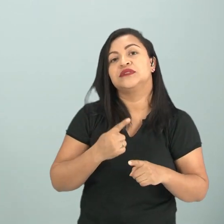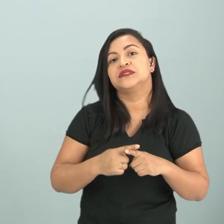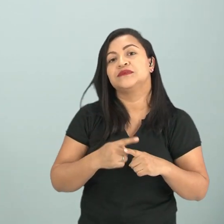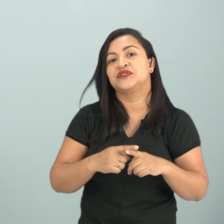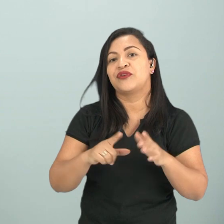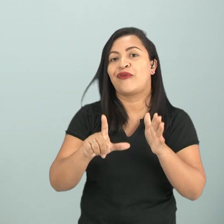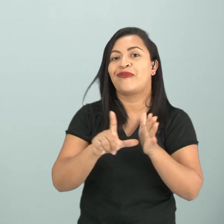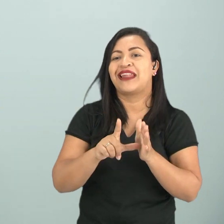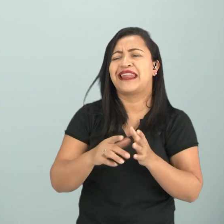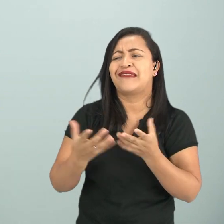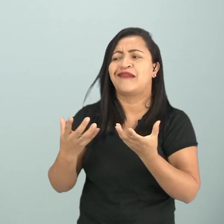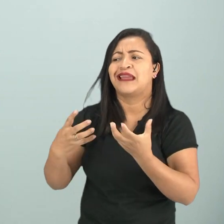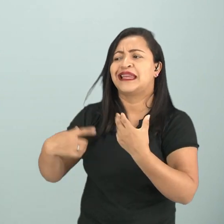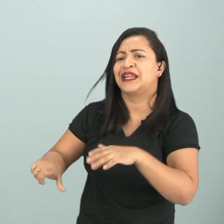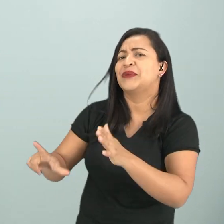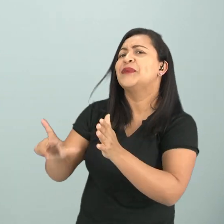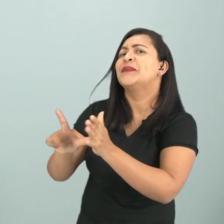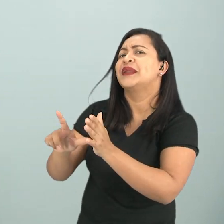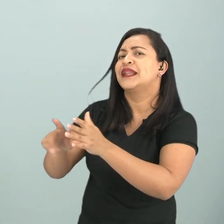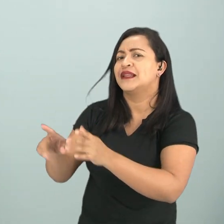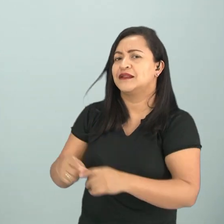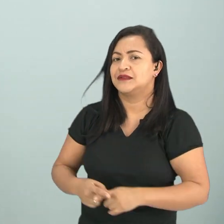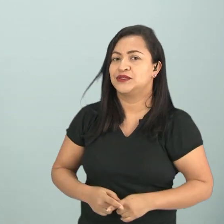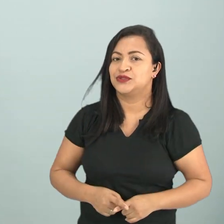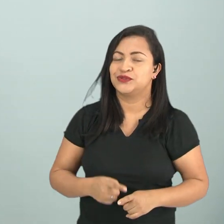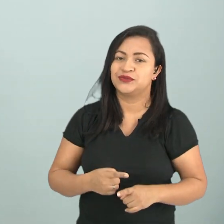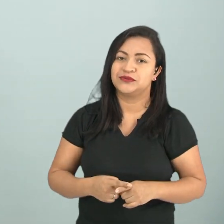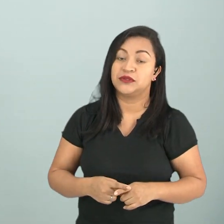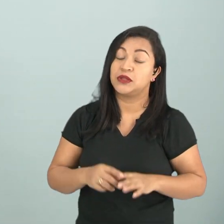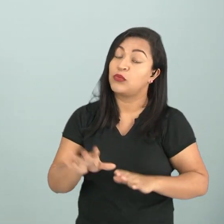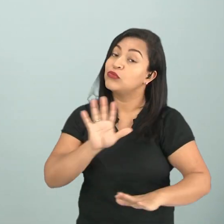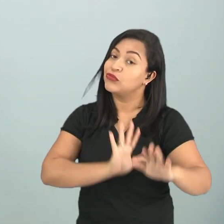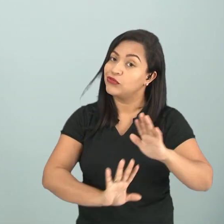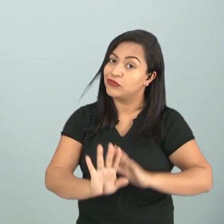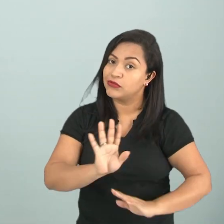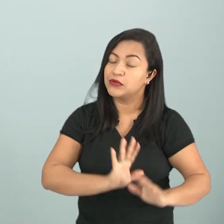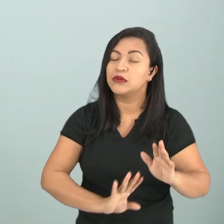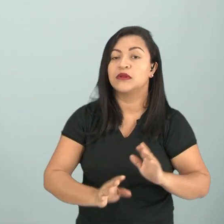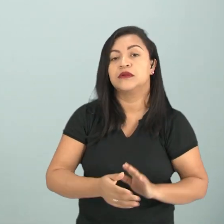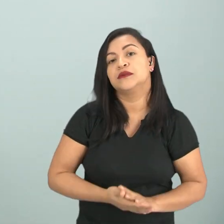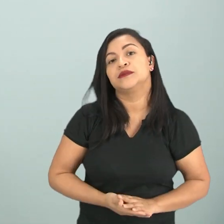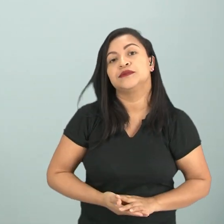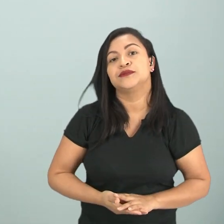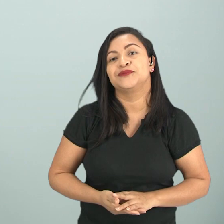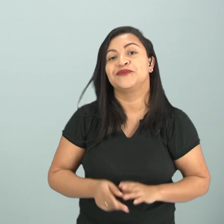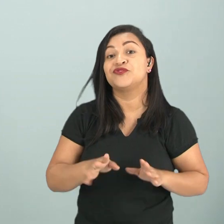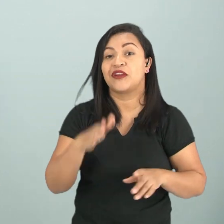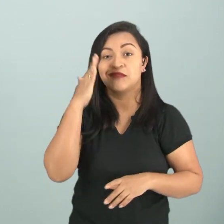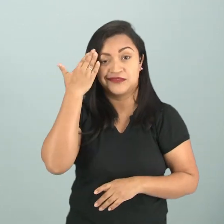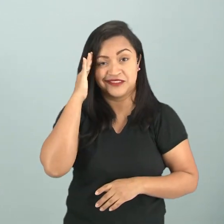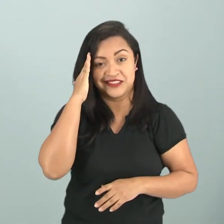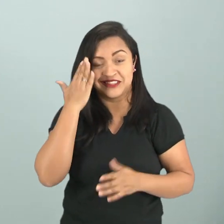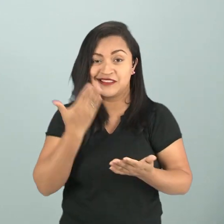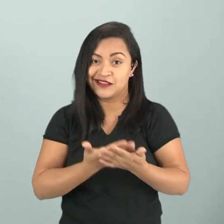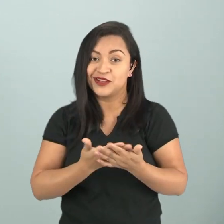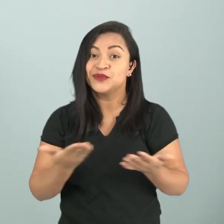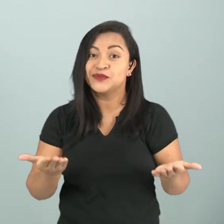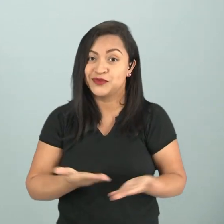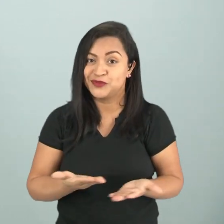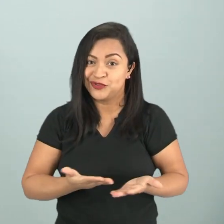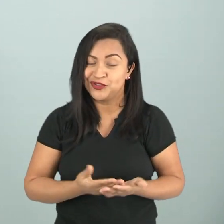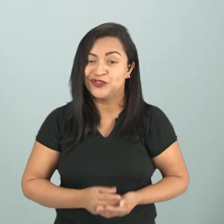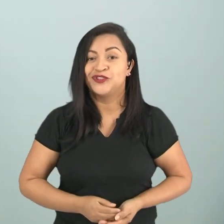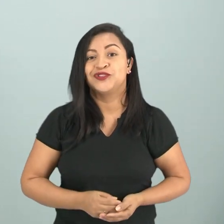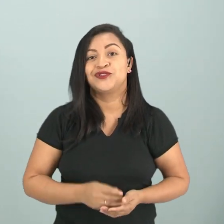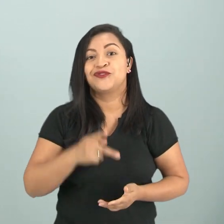comércio local por ser mais caro. Então, cuidado com aquilo que se compartilha. Já que vocês entenderam nossa aula de hoje, que nós